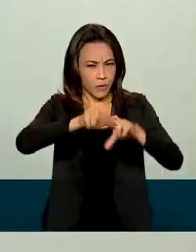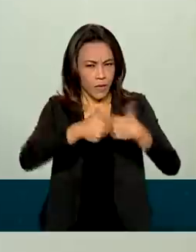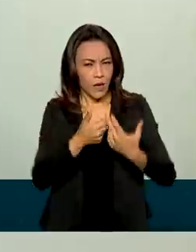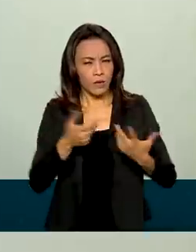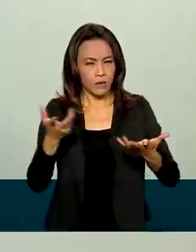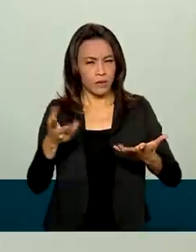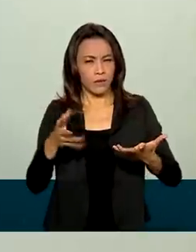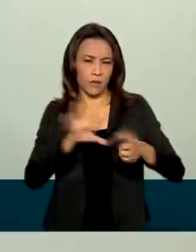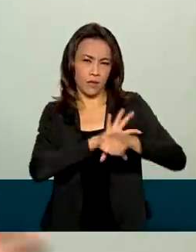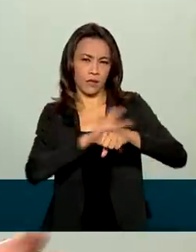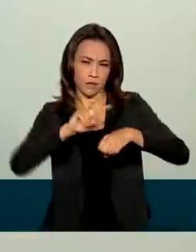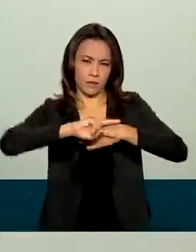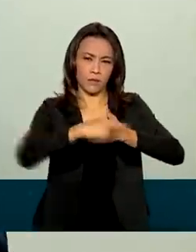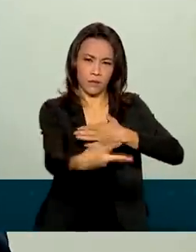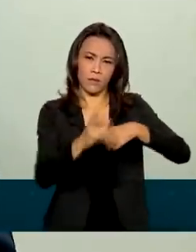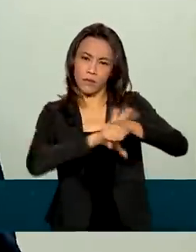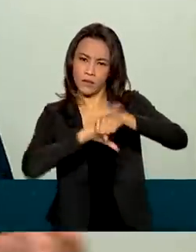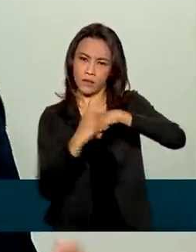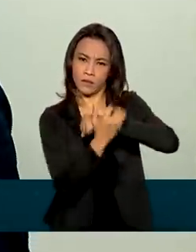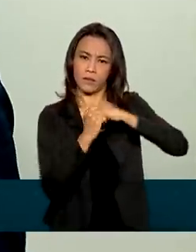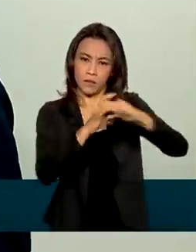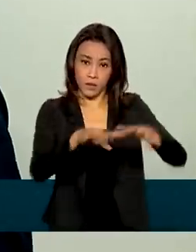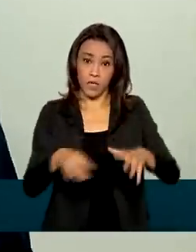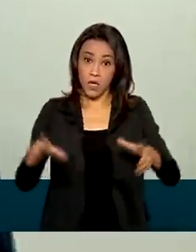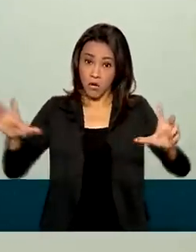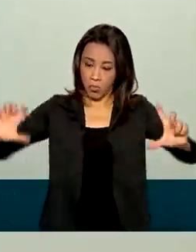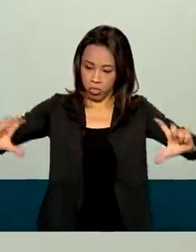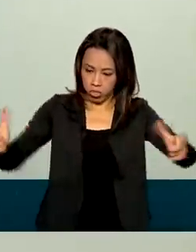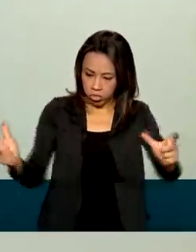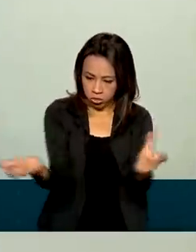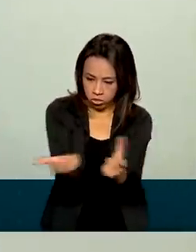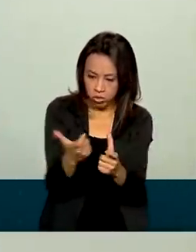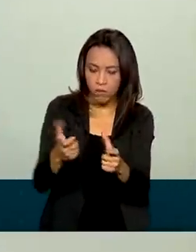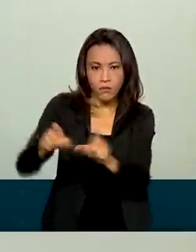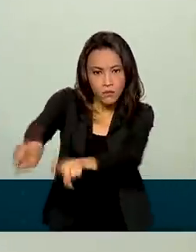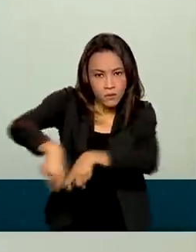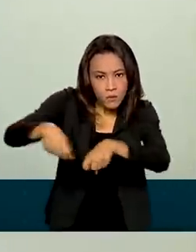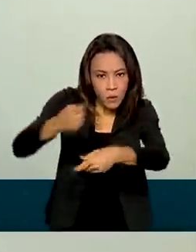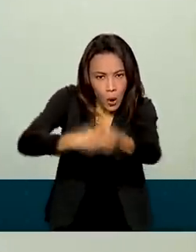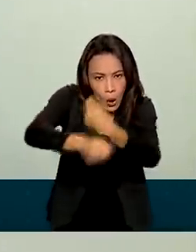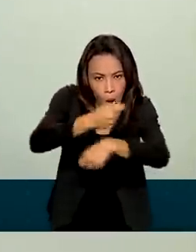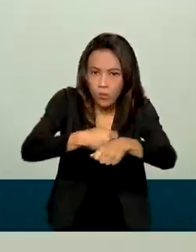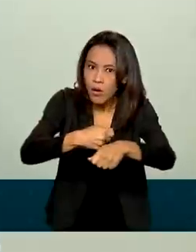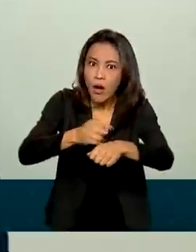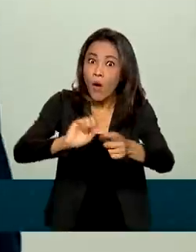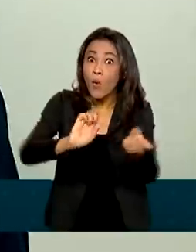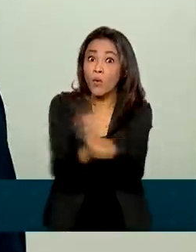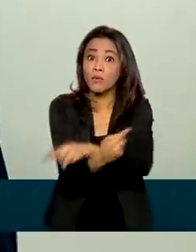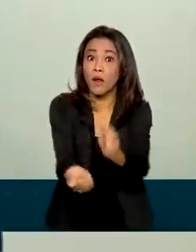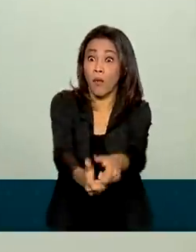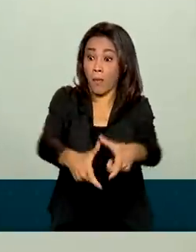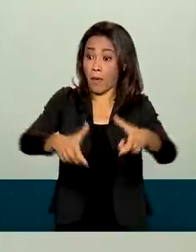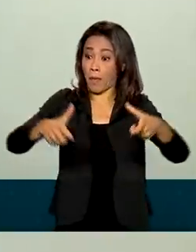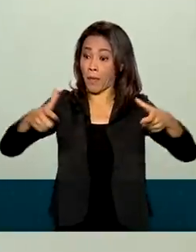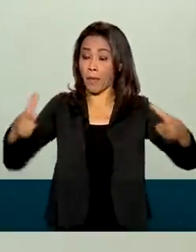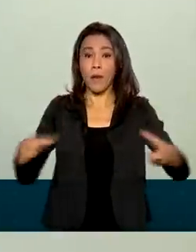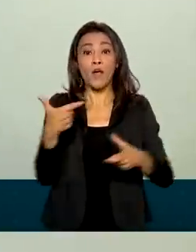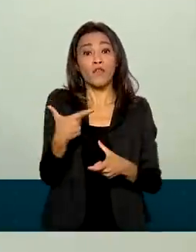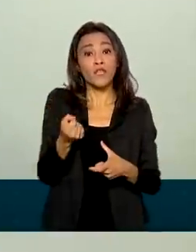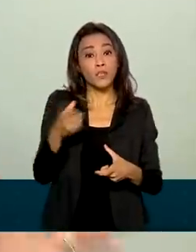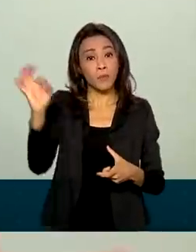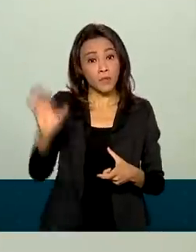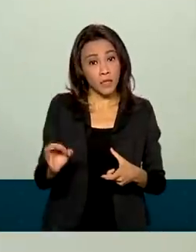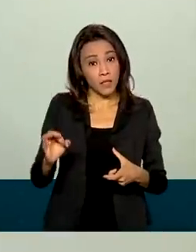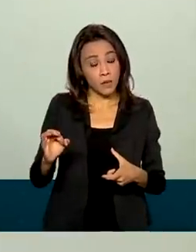e da crise, o agronegócio não diminuiu, ele não encolheu. Pelo contrário, ele aumentou, passou de 20% em 2019,